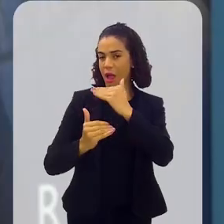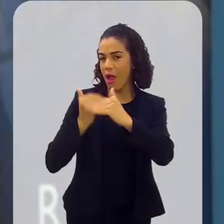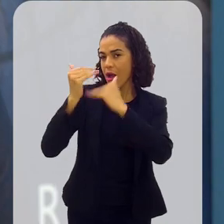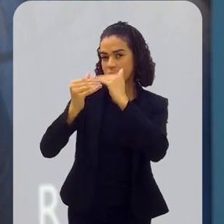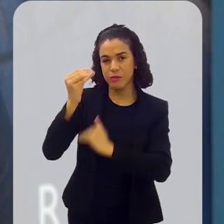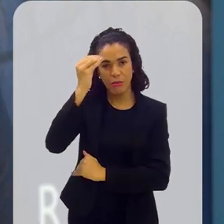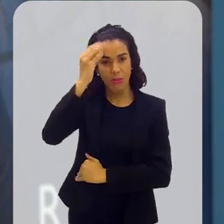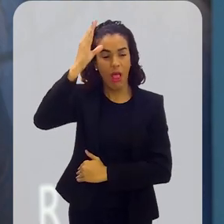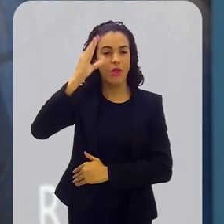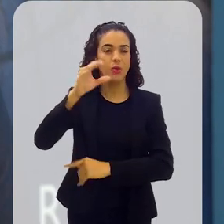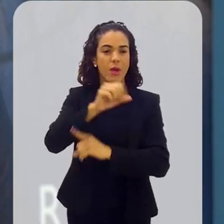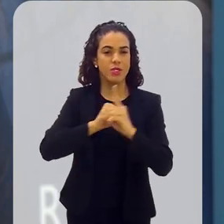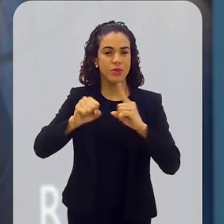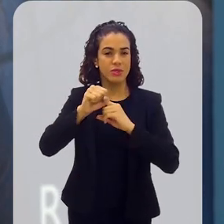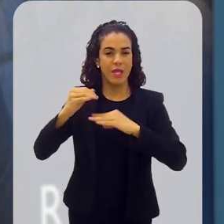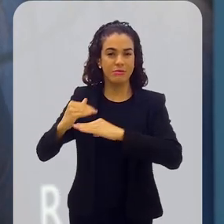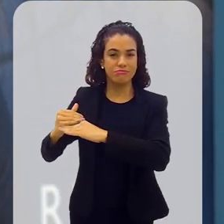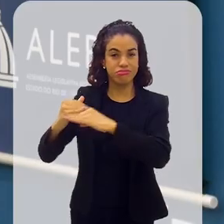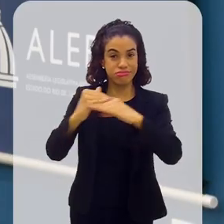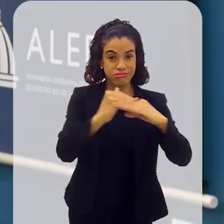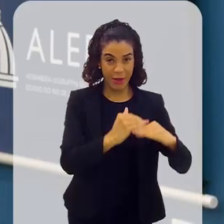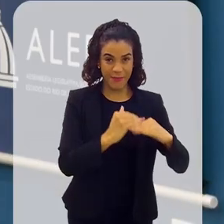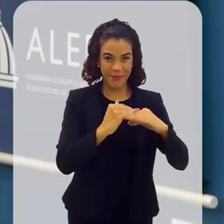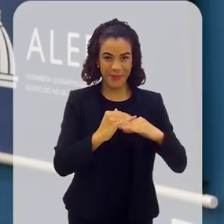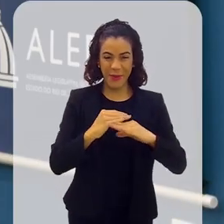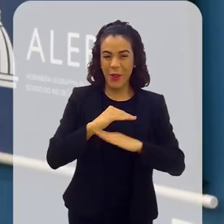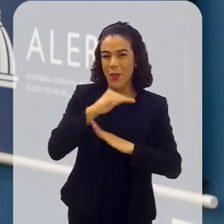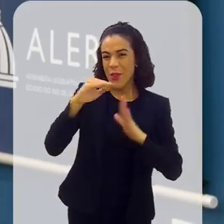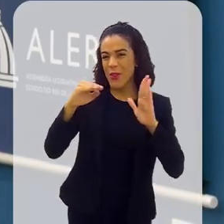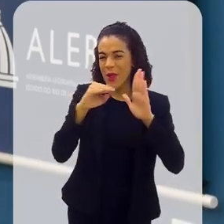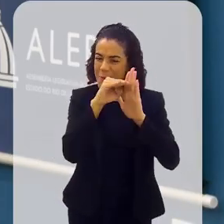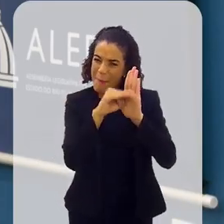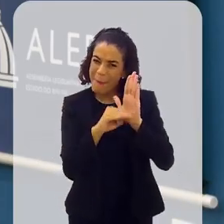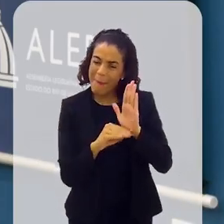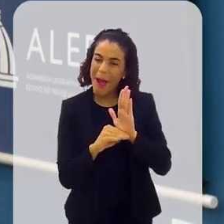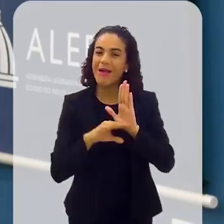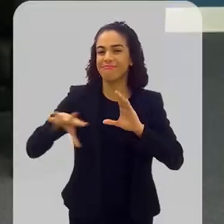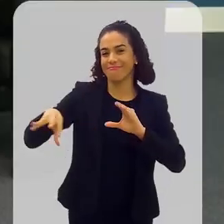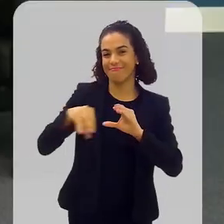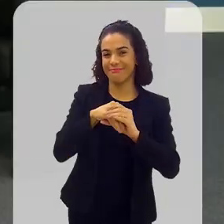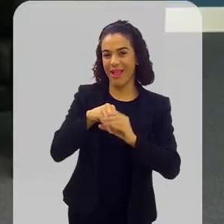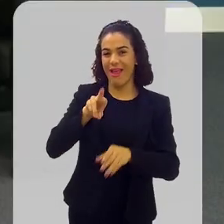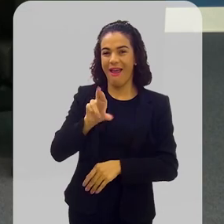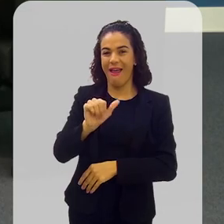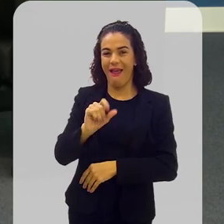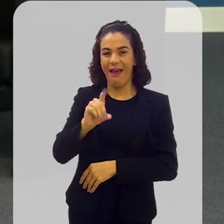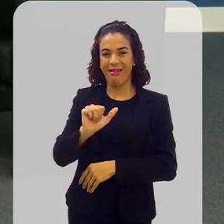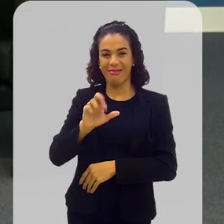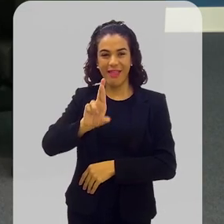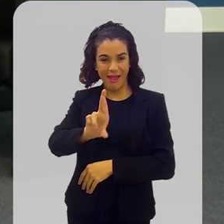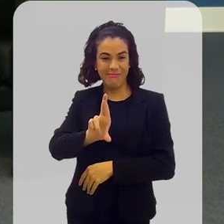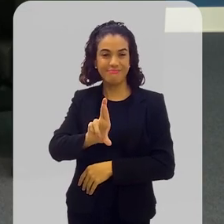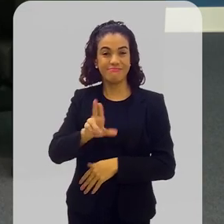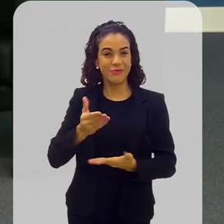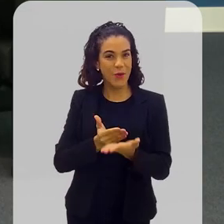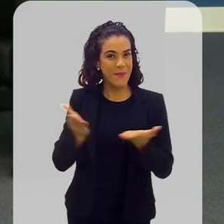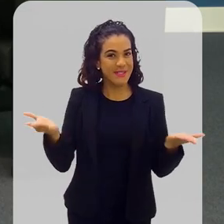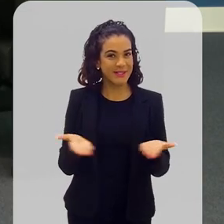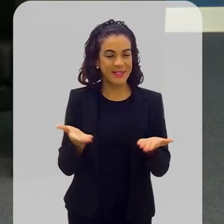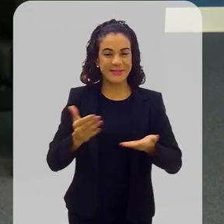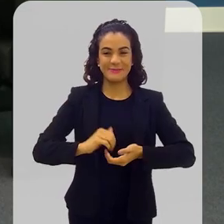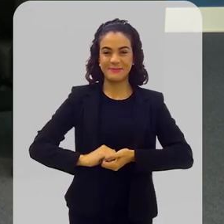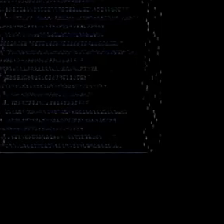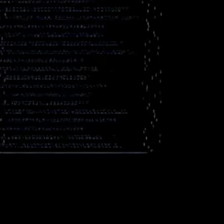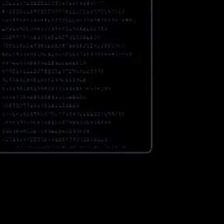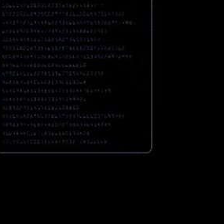inclusiva na construção de uma sociedade mais igualitária. Todos esses assuntos estão no nosso radar, que